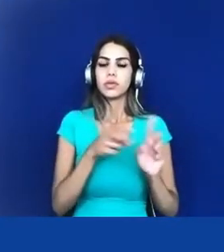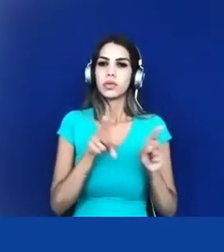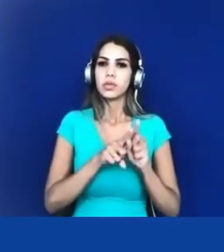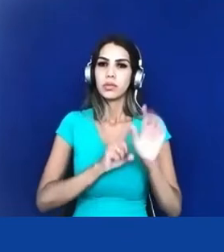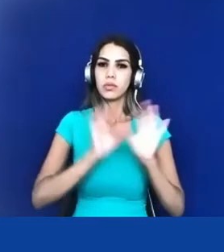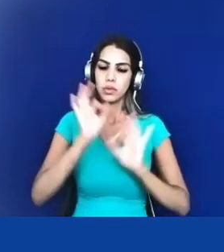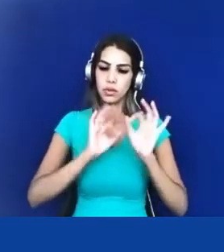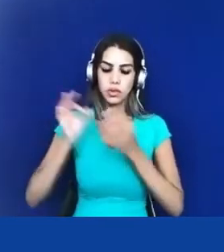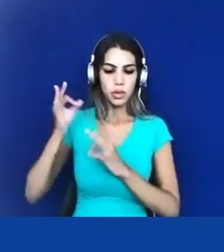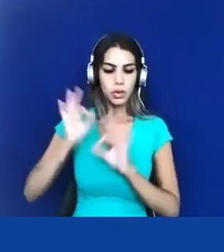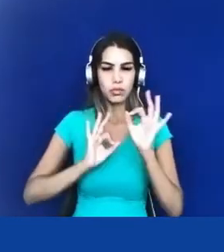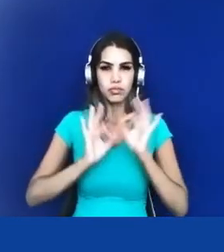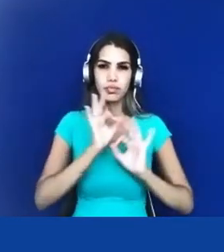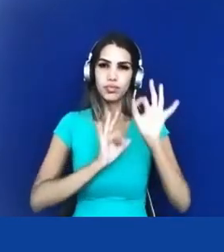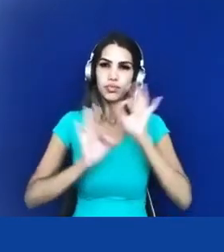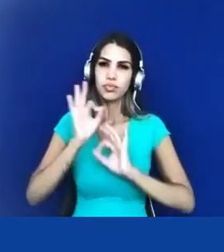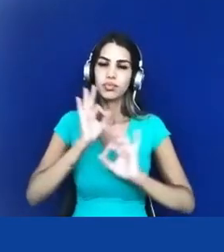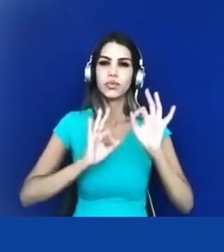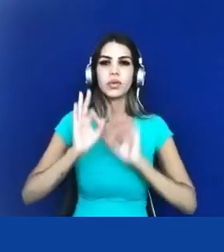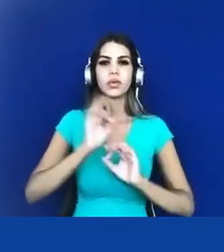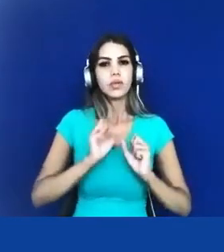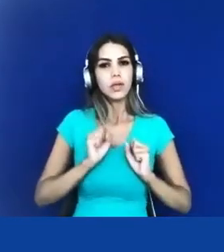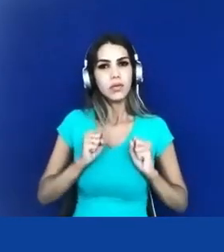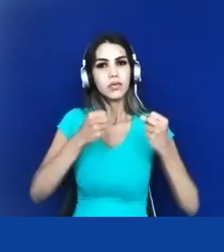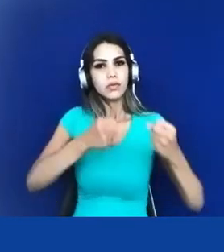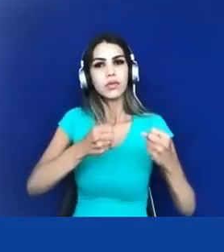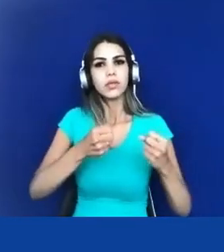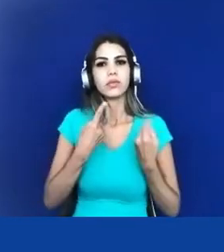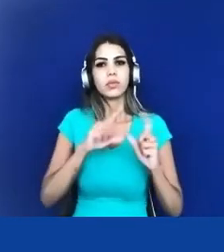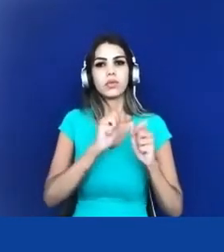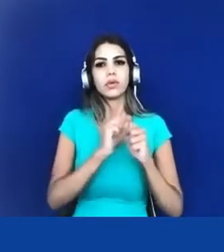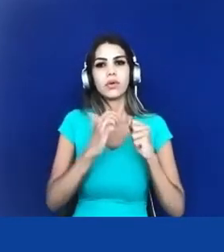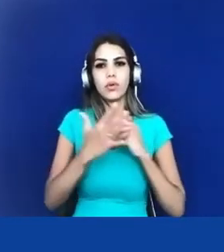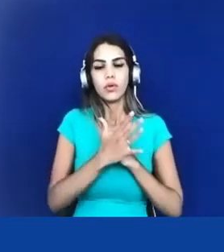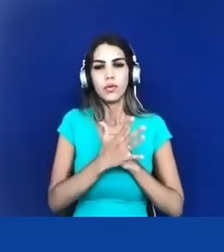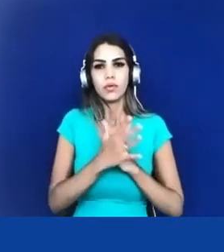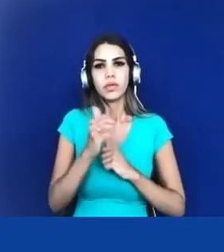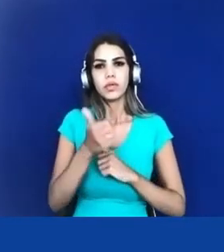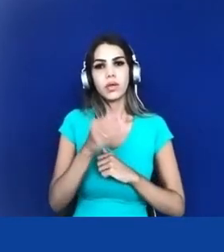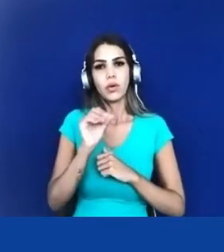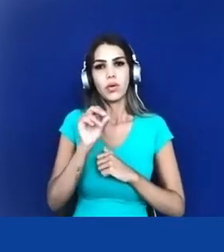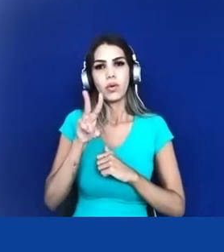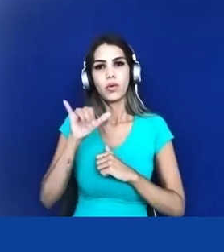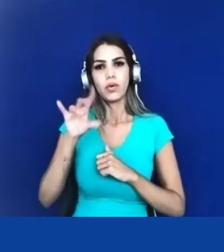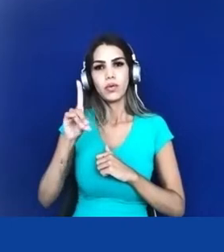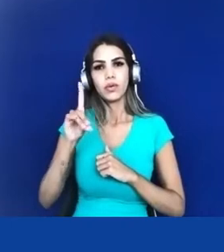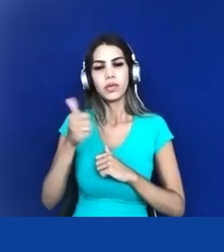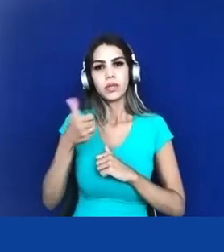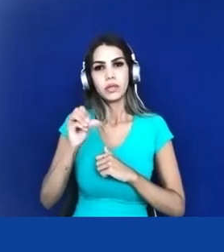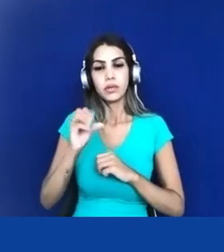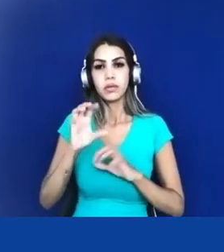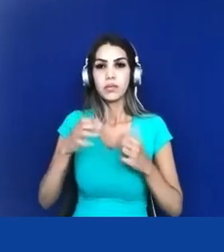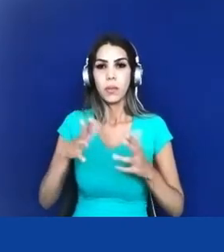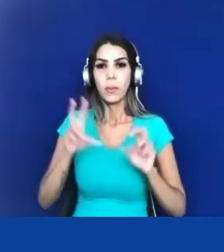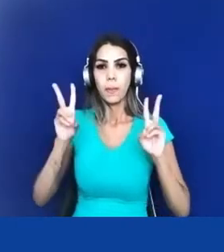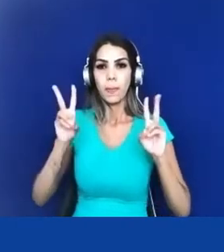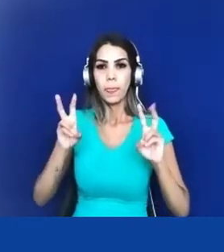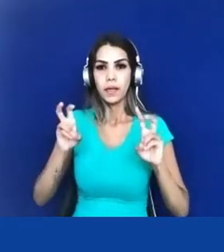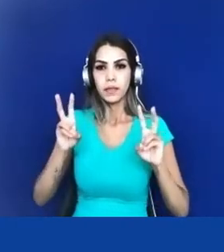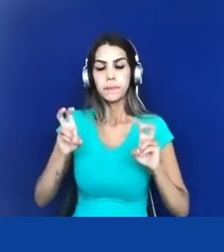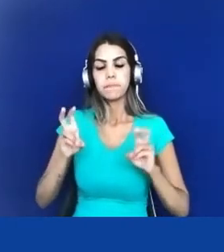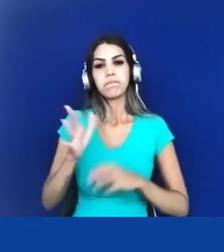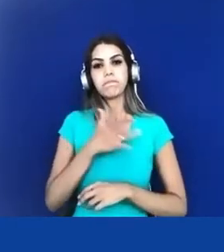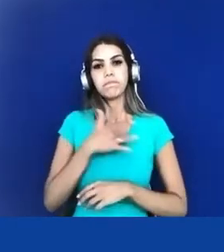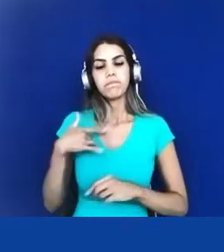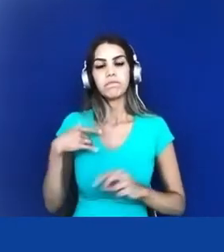Covid-19 bom com relação à saúde indígena a saúde deve então promover essa atenção básica